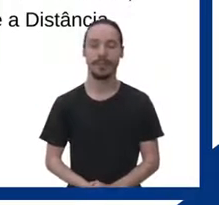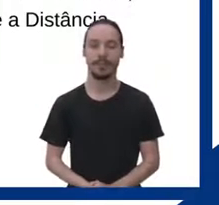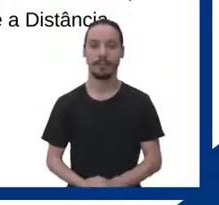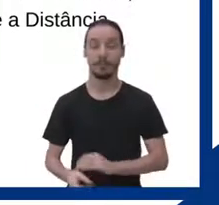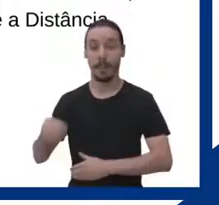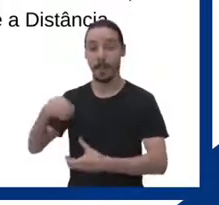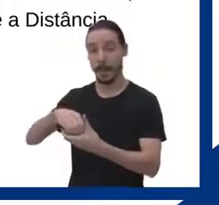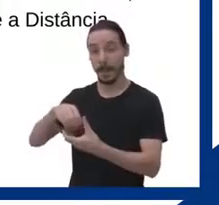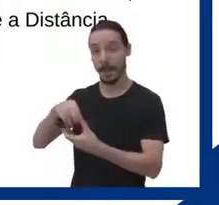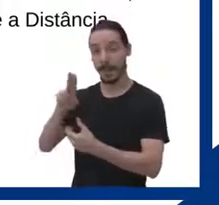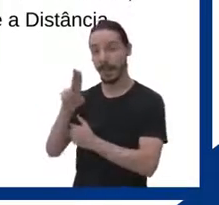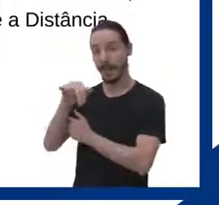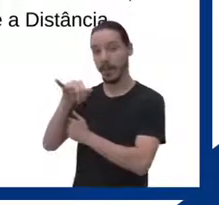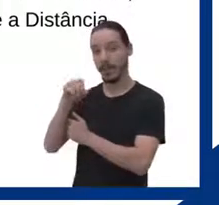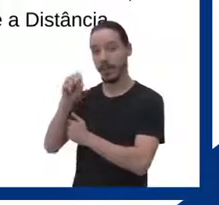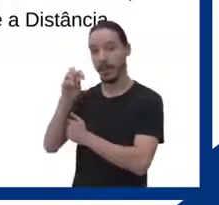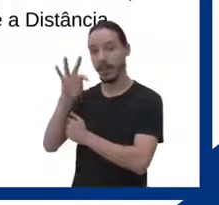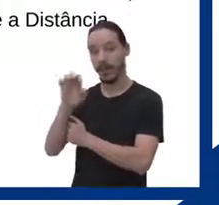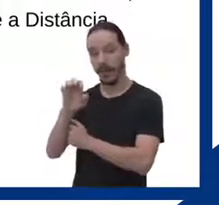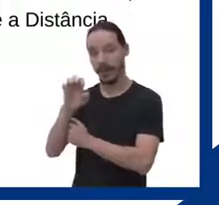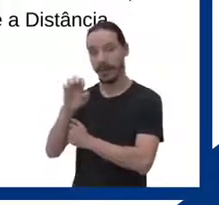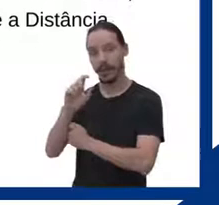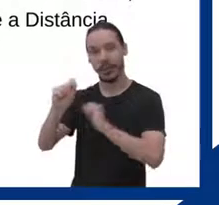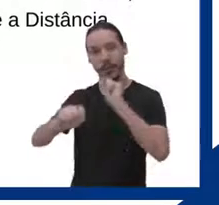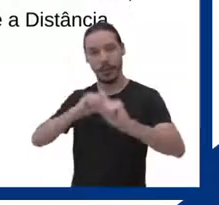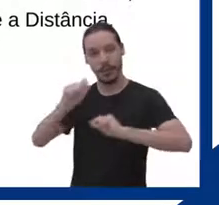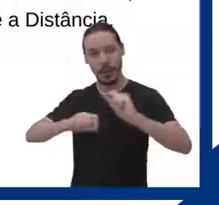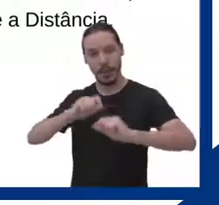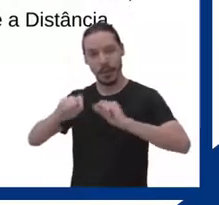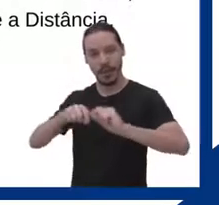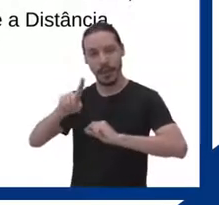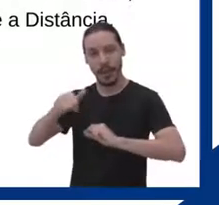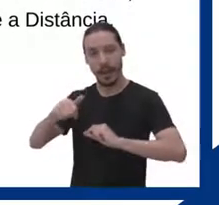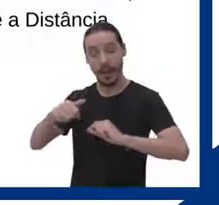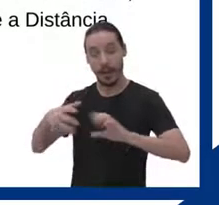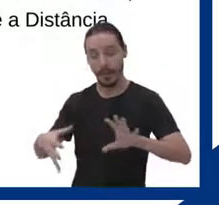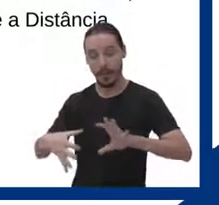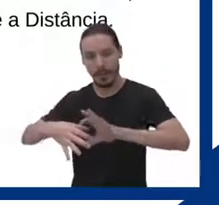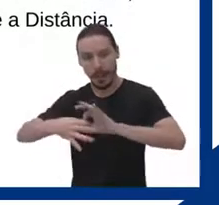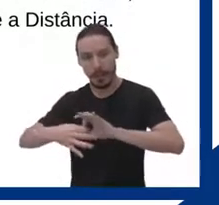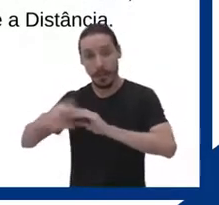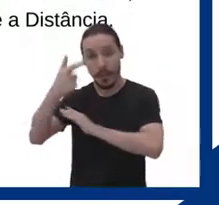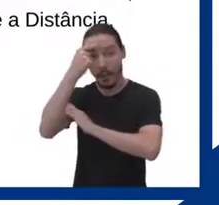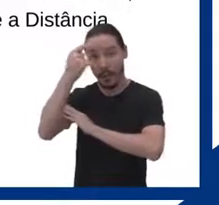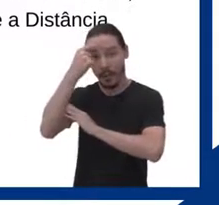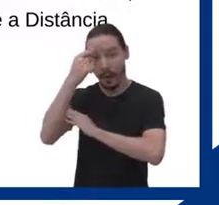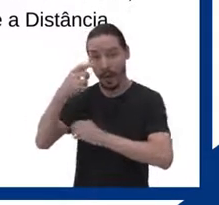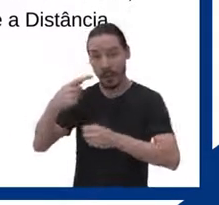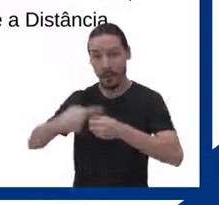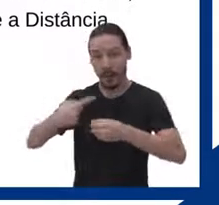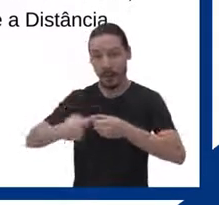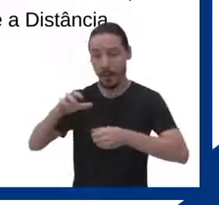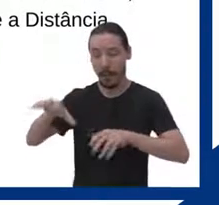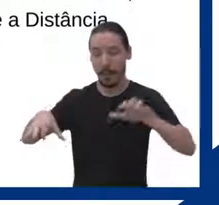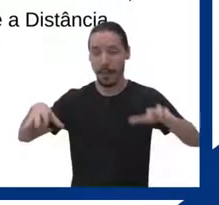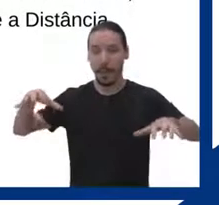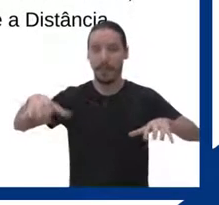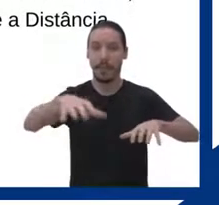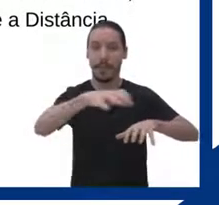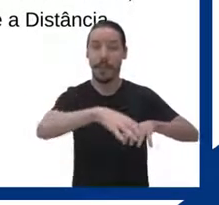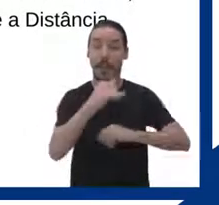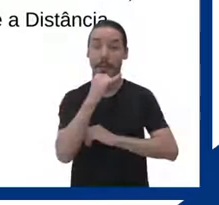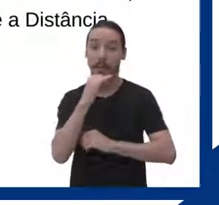A Universidade Estadual do Oeste do Paraná, a Unioeste, é resultante da congregação de faculdades municipais